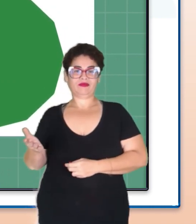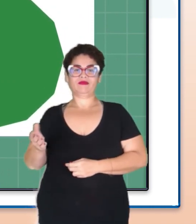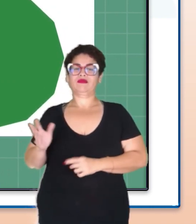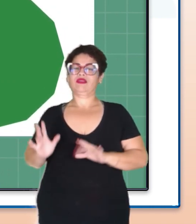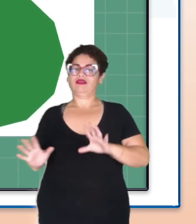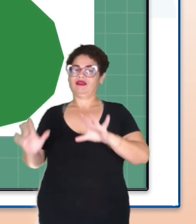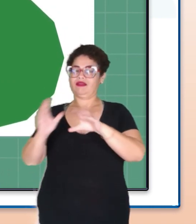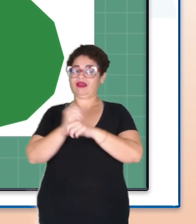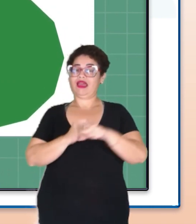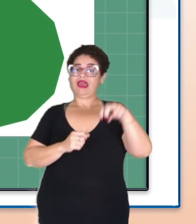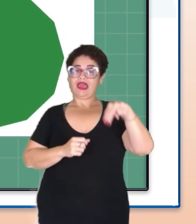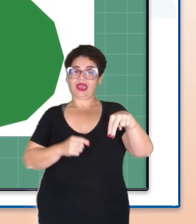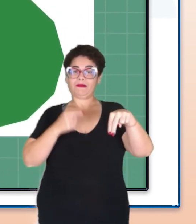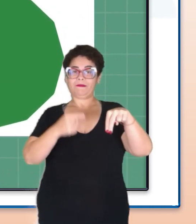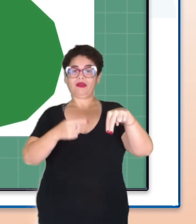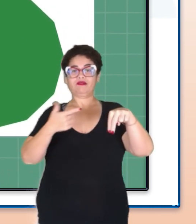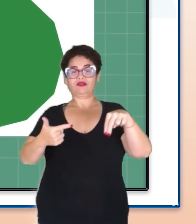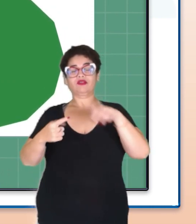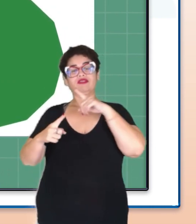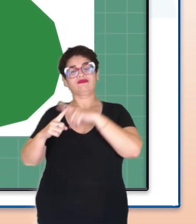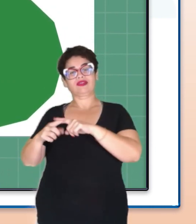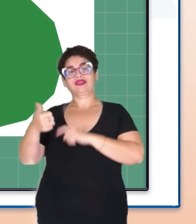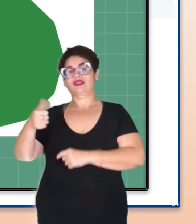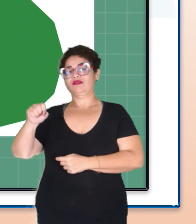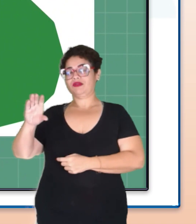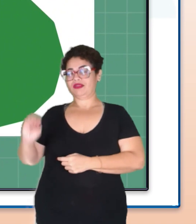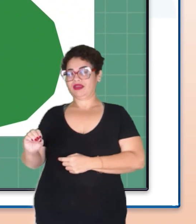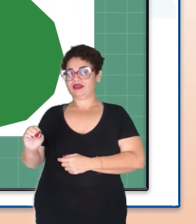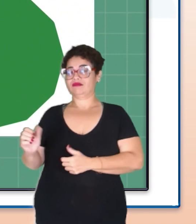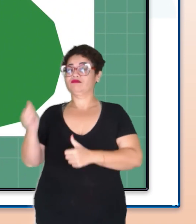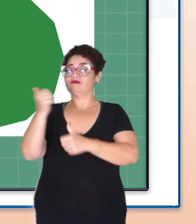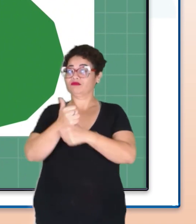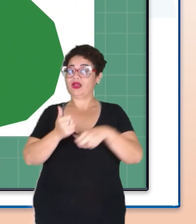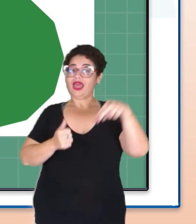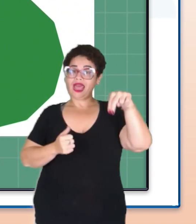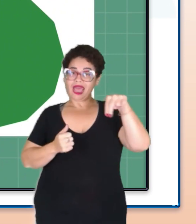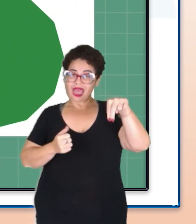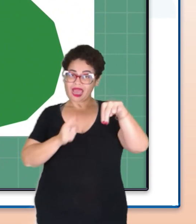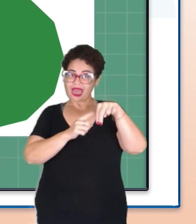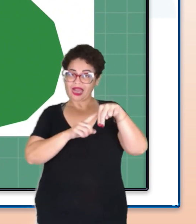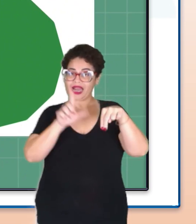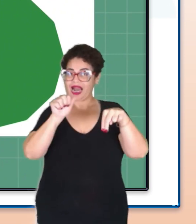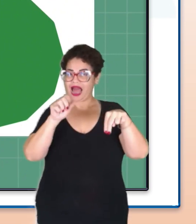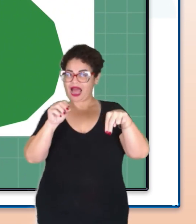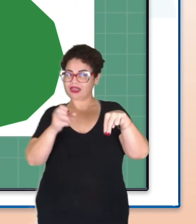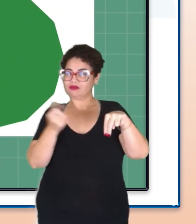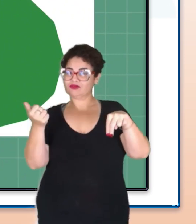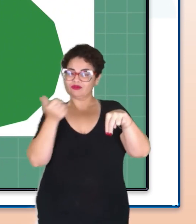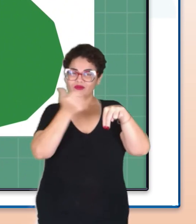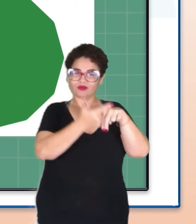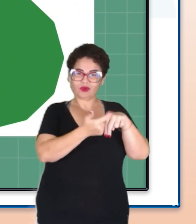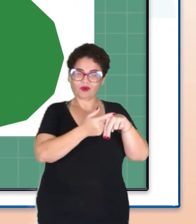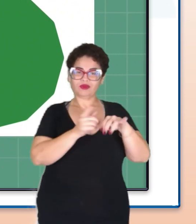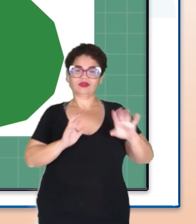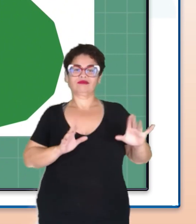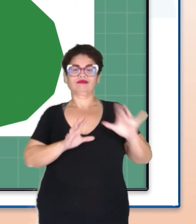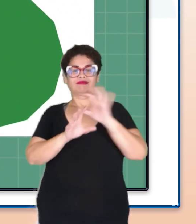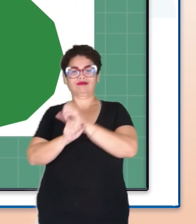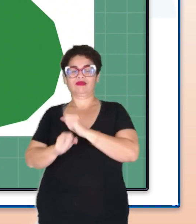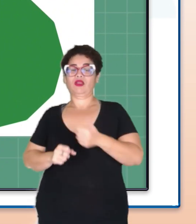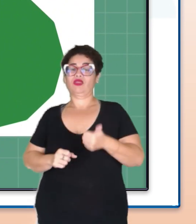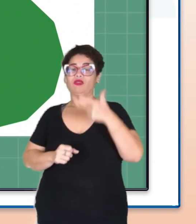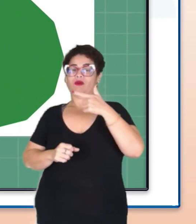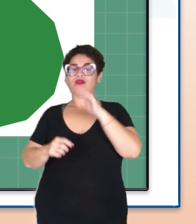ângulos internos é n menos 2 vezes 180. Substituindo o n, número de lados, por 12, devemos fazer